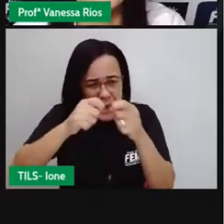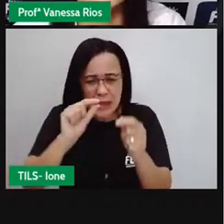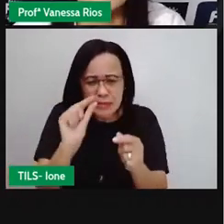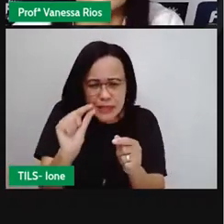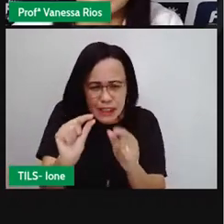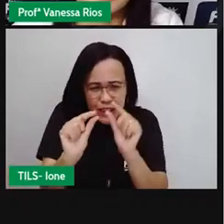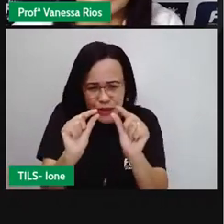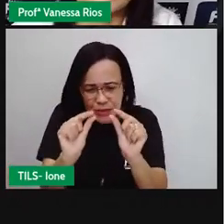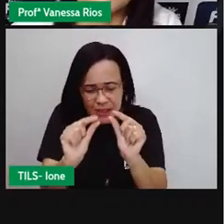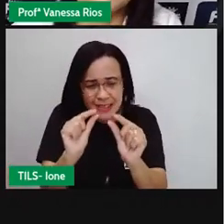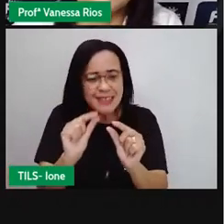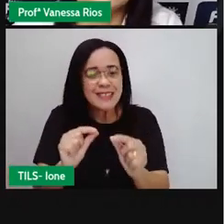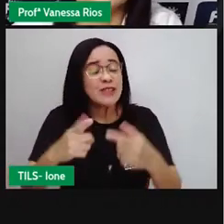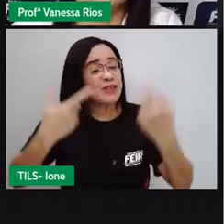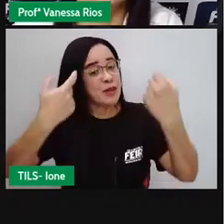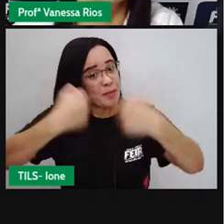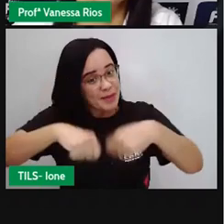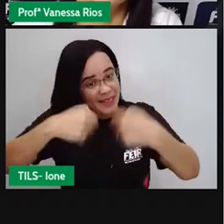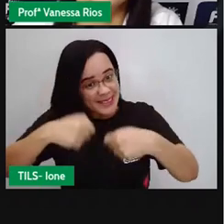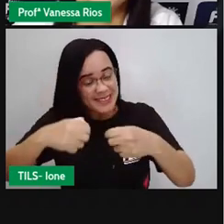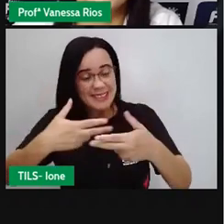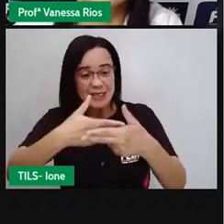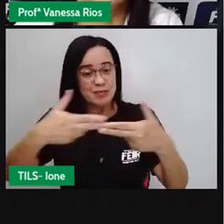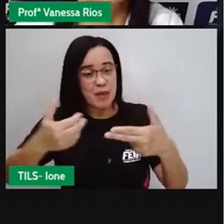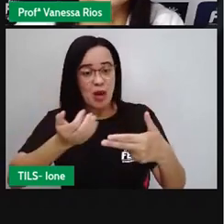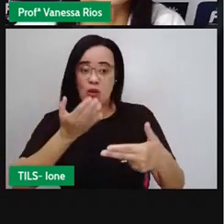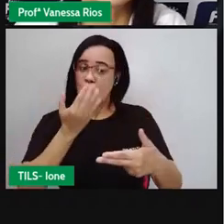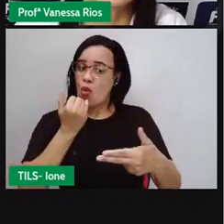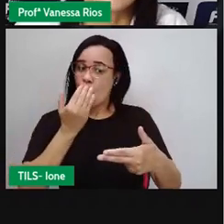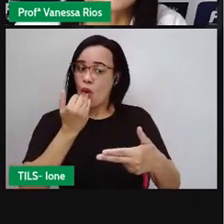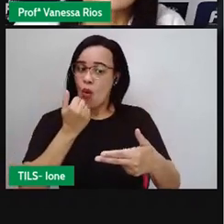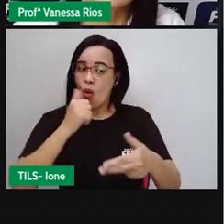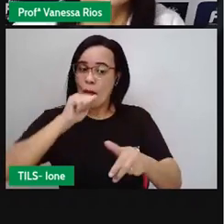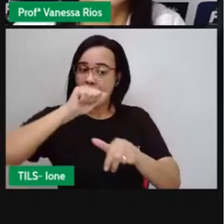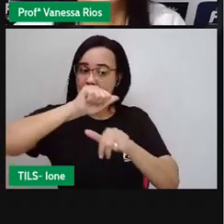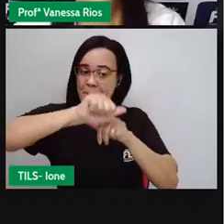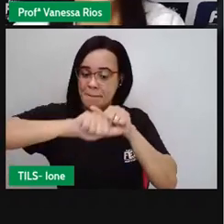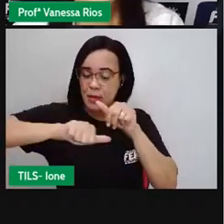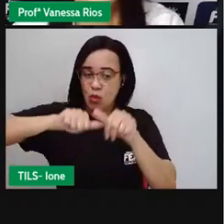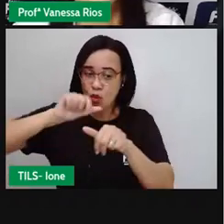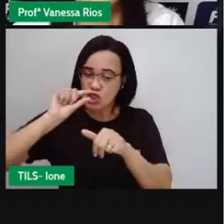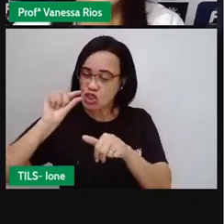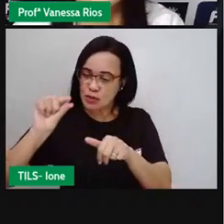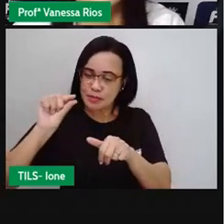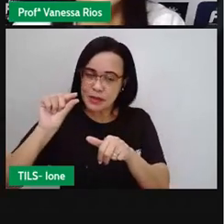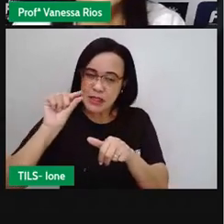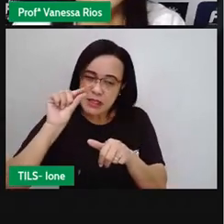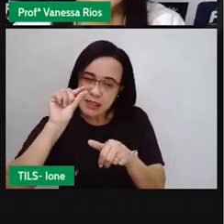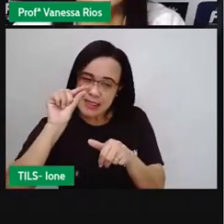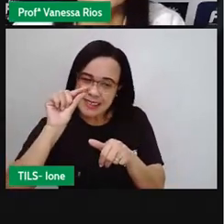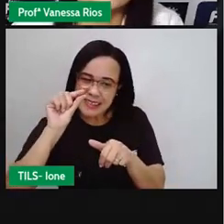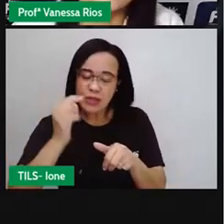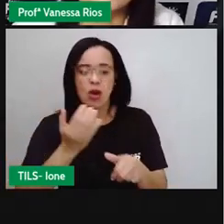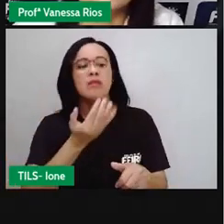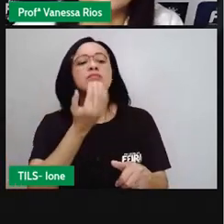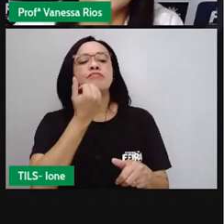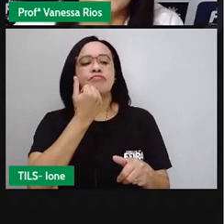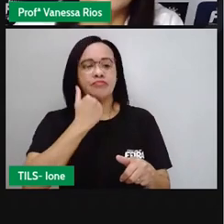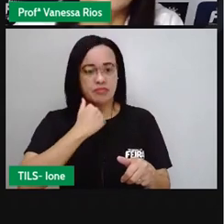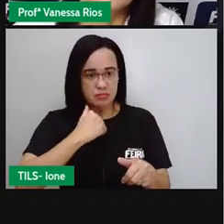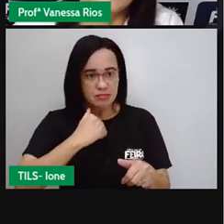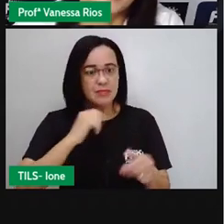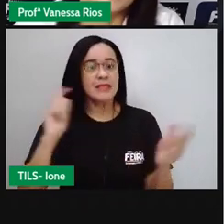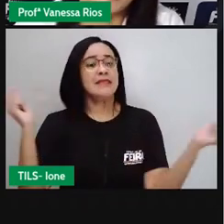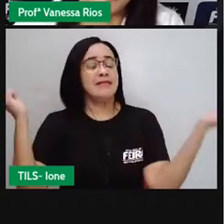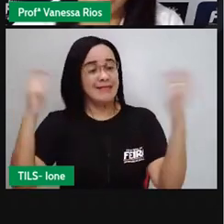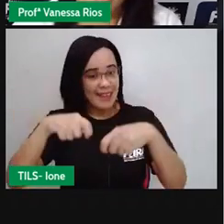preciso fazer para que o alimento se transforme em partículas minores e a gente consiga engolir. Se a gente não consegue engolir